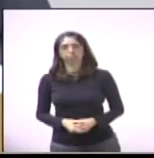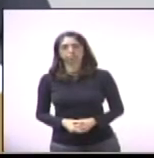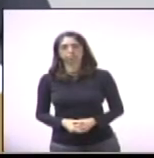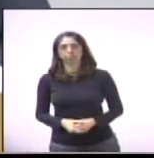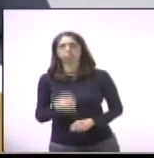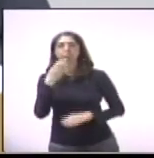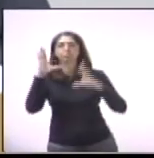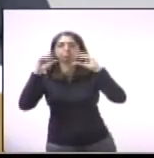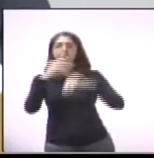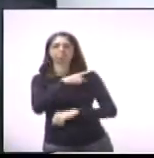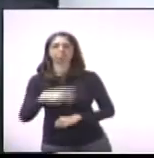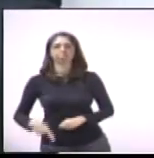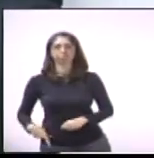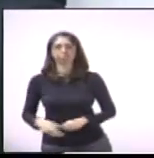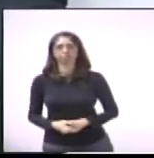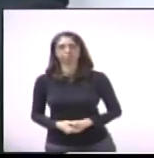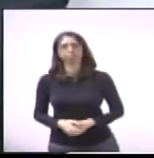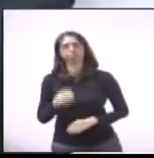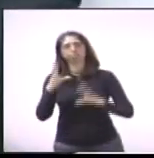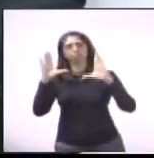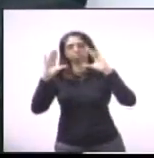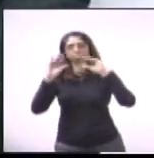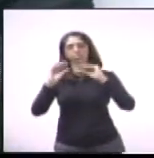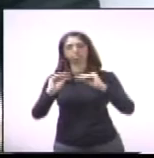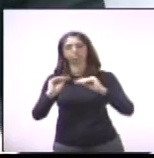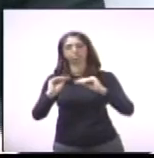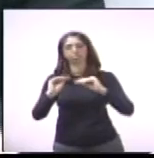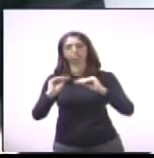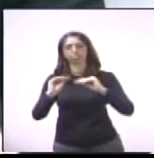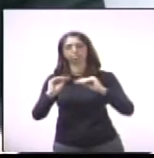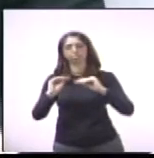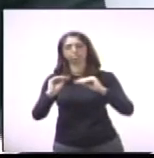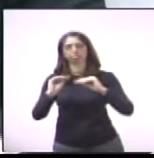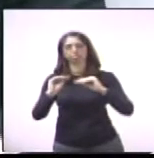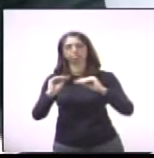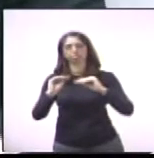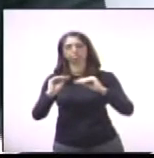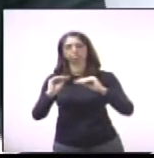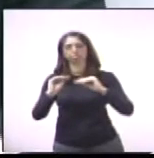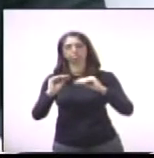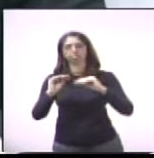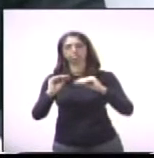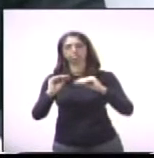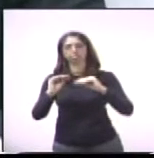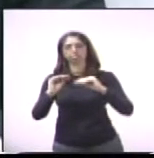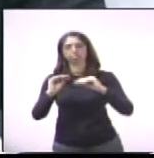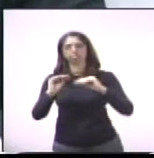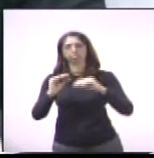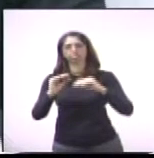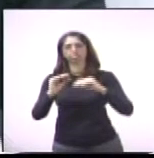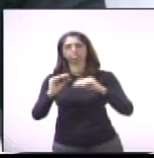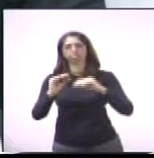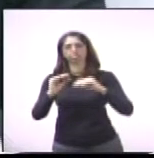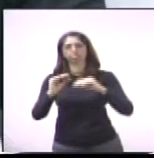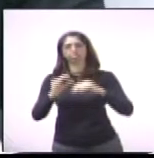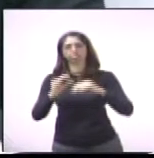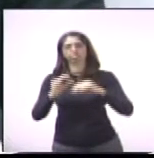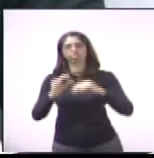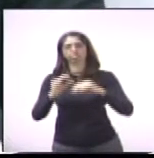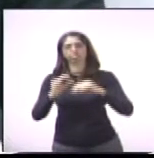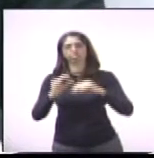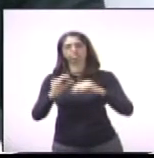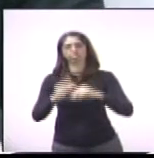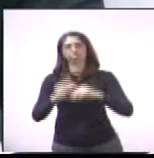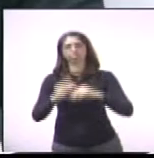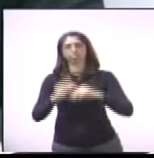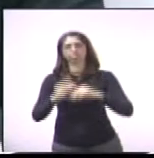Boa noite, senhor presidente. Boa noite aos demais vereadores, ao público aqui presente, ao público